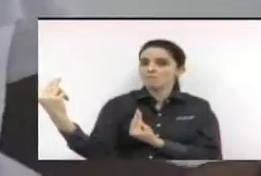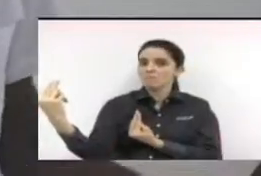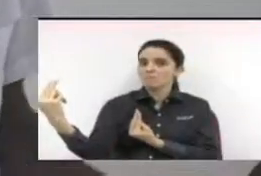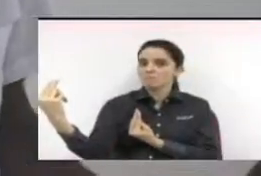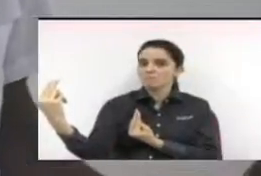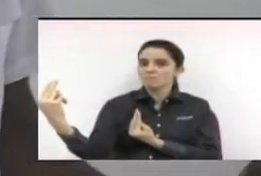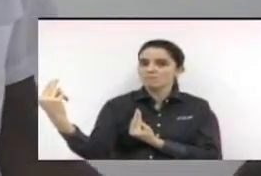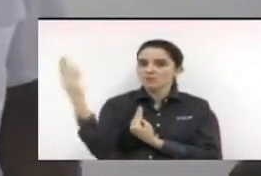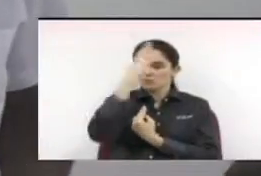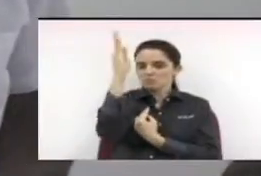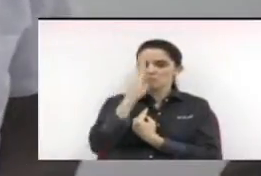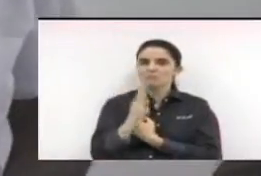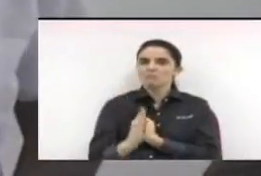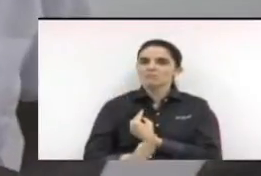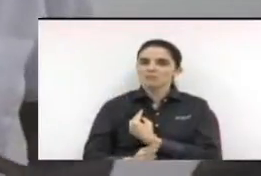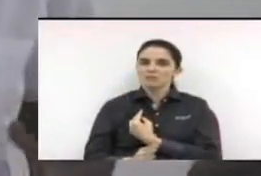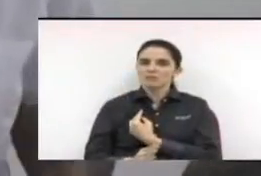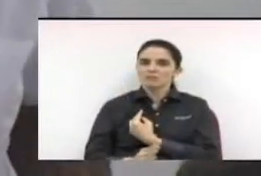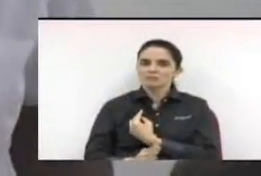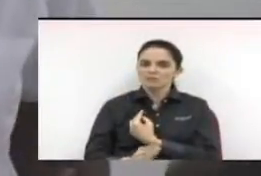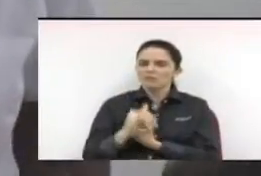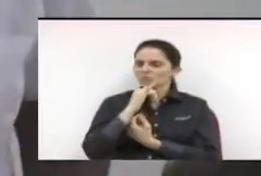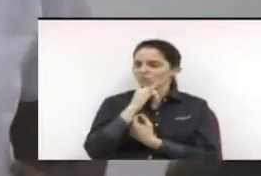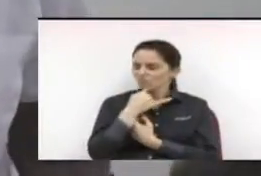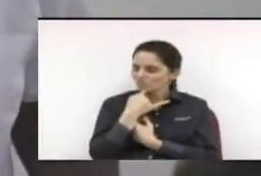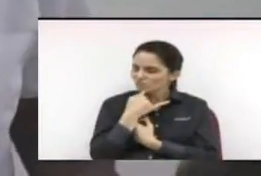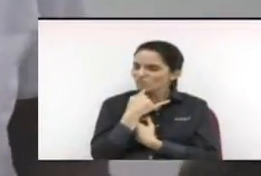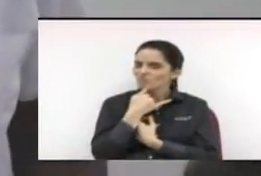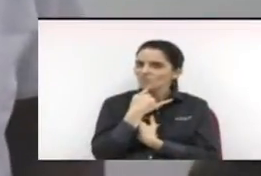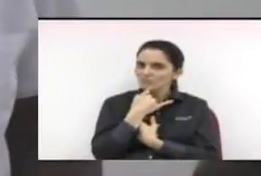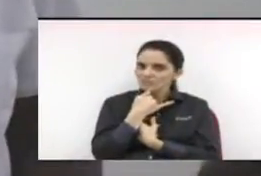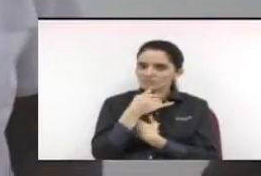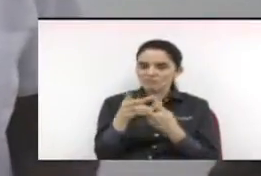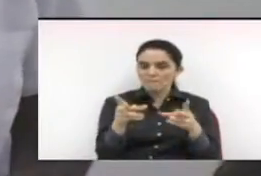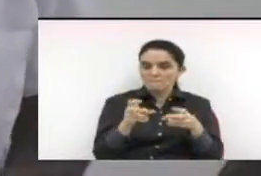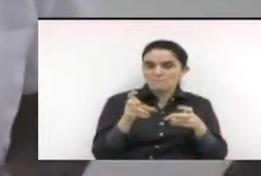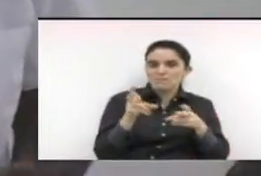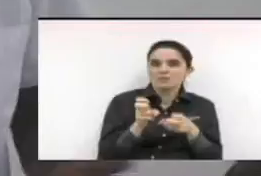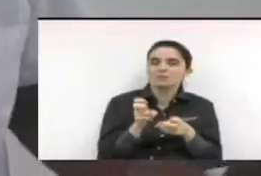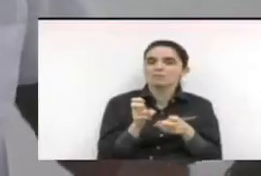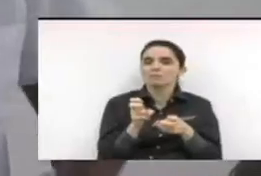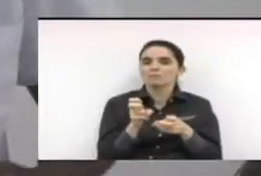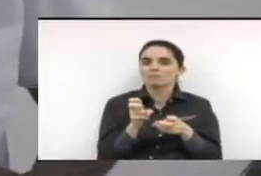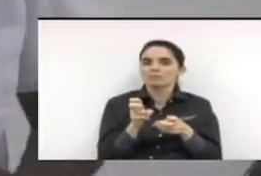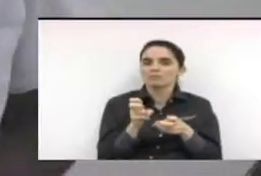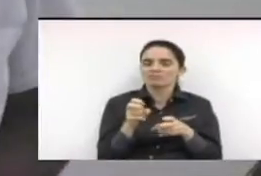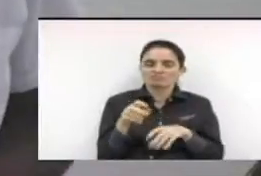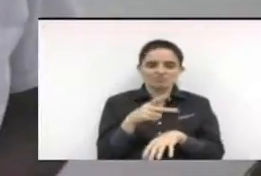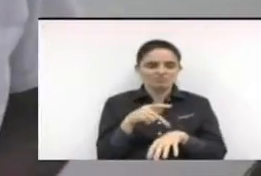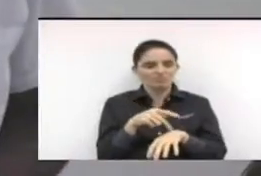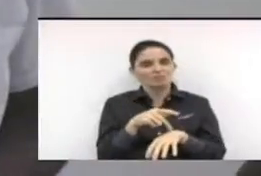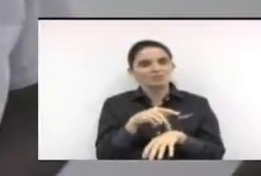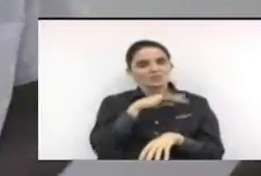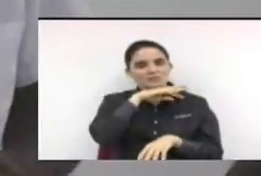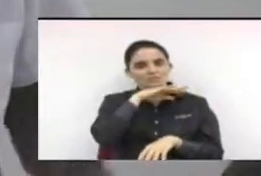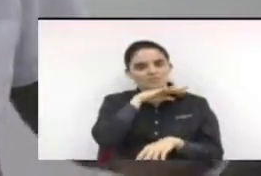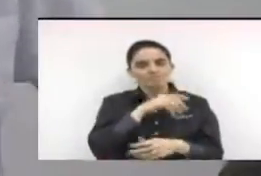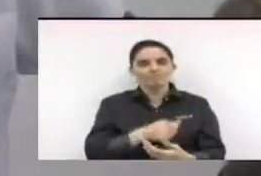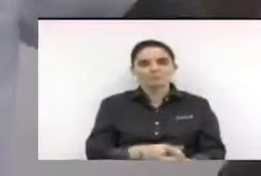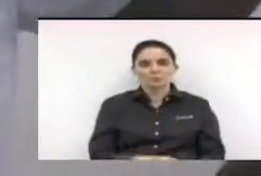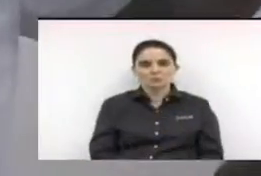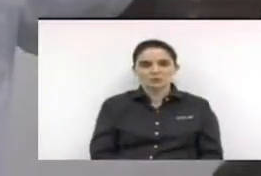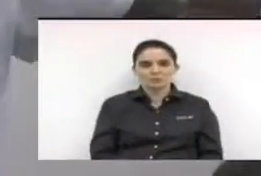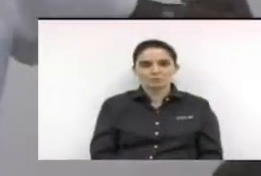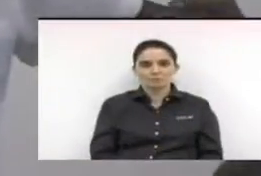se o Brasil parou, é profundamente lamentável, é triste ver a situação desse país. Essa